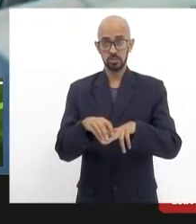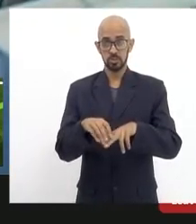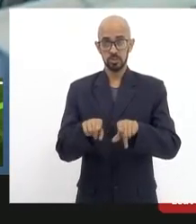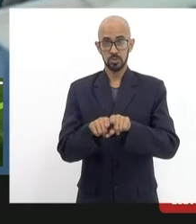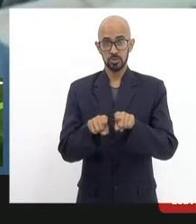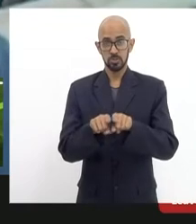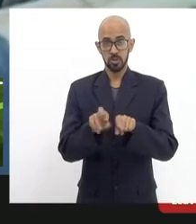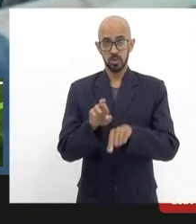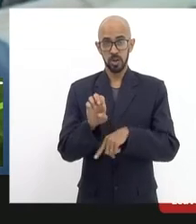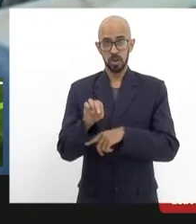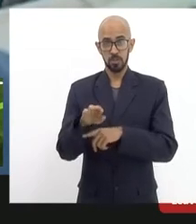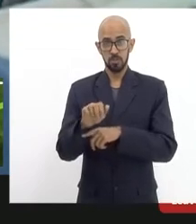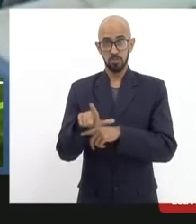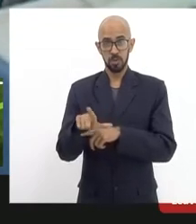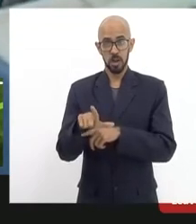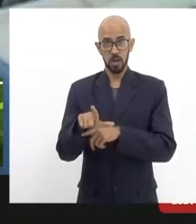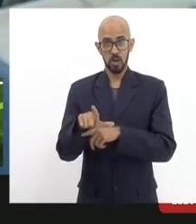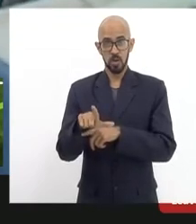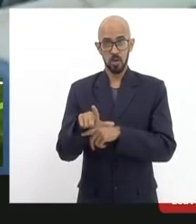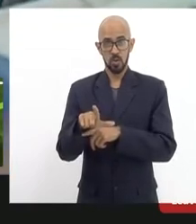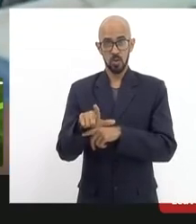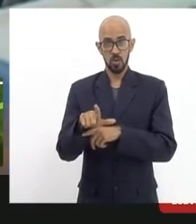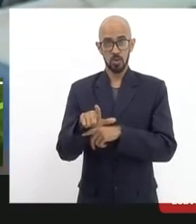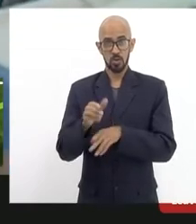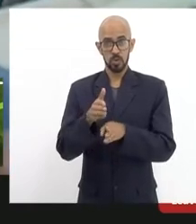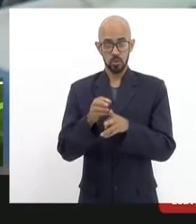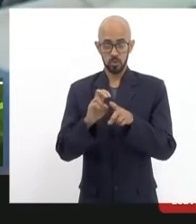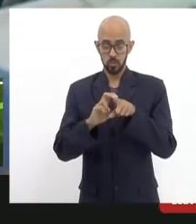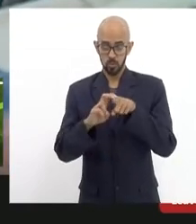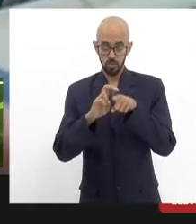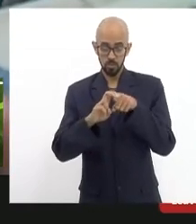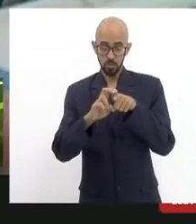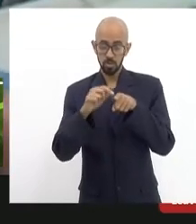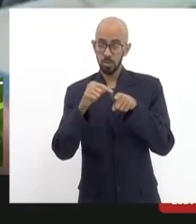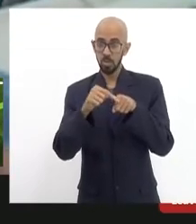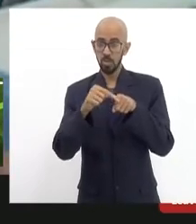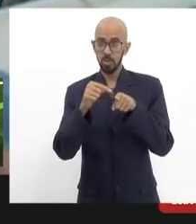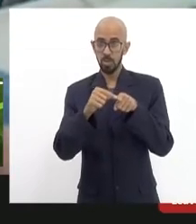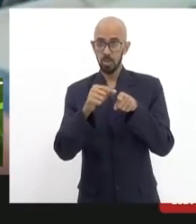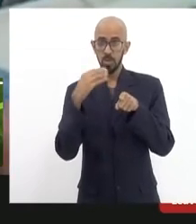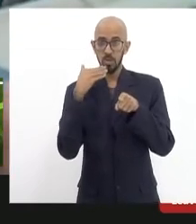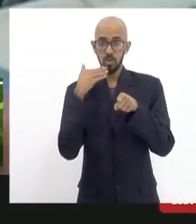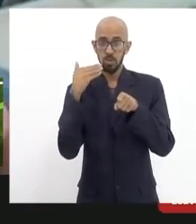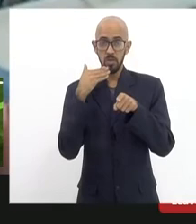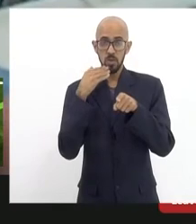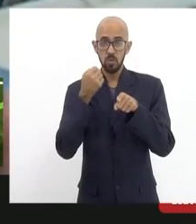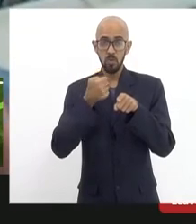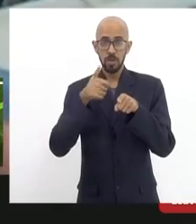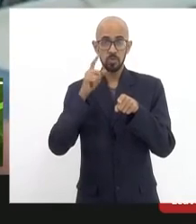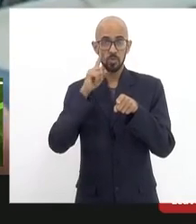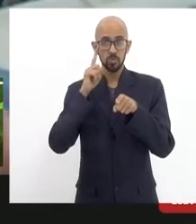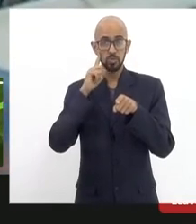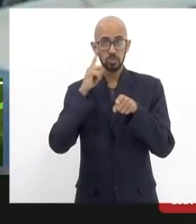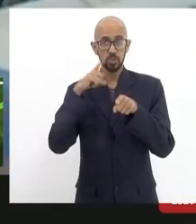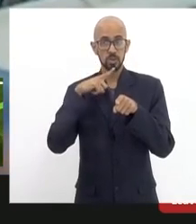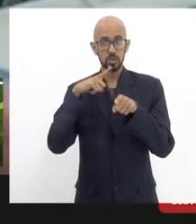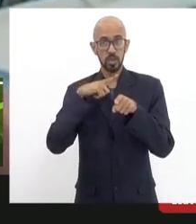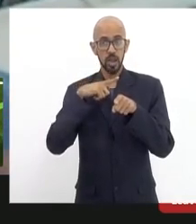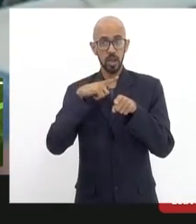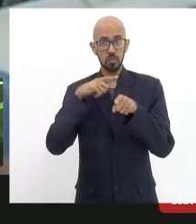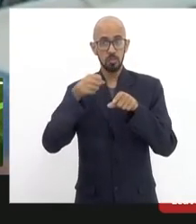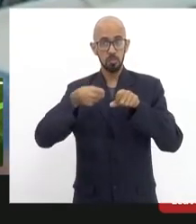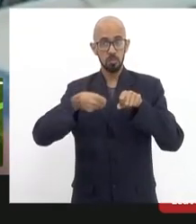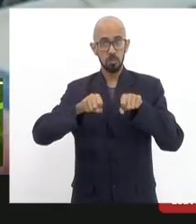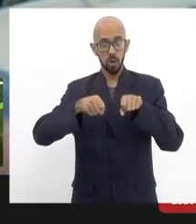Palamatos com os trilhos desalinhados eu infelizmente vejo quase que diariamente acidente de moto e de carro na